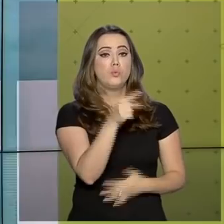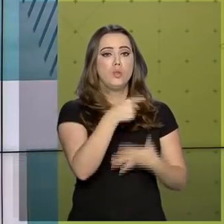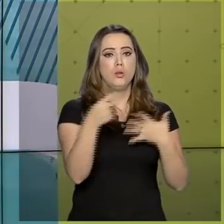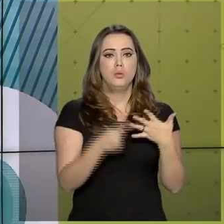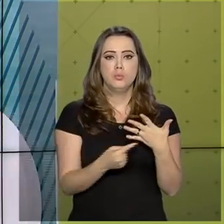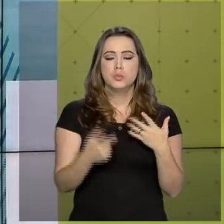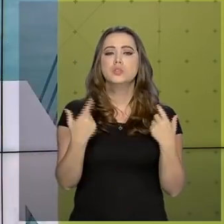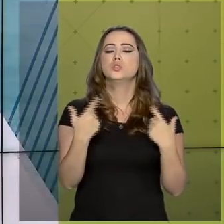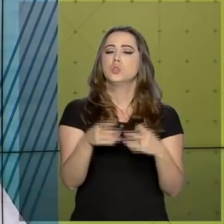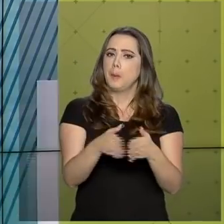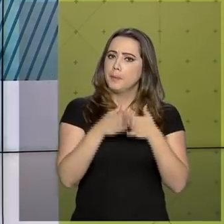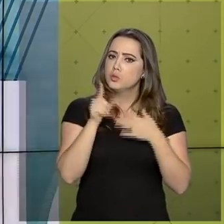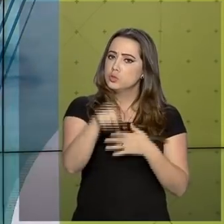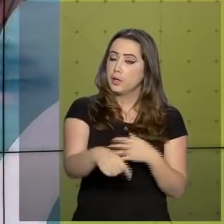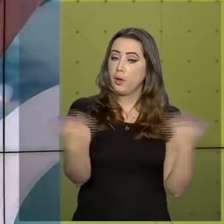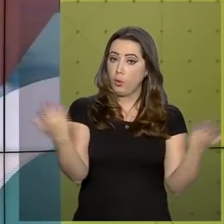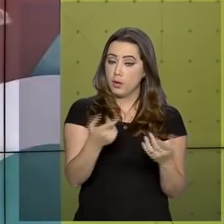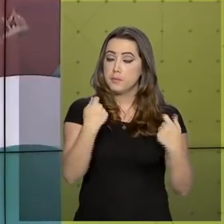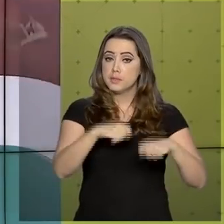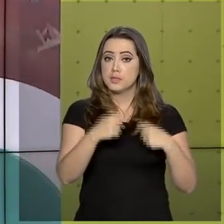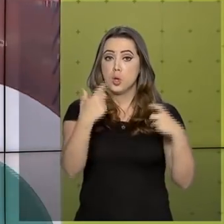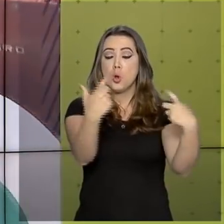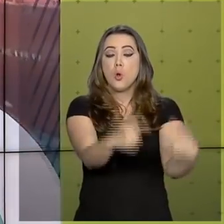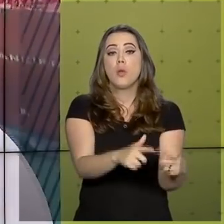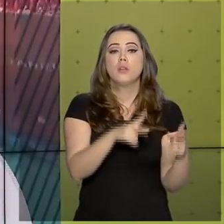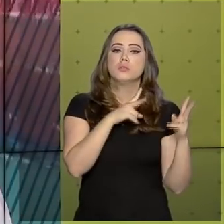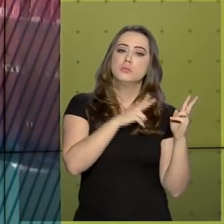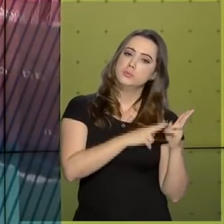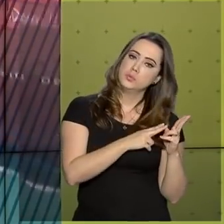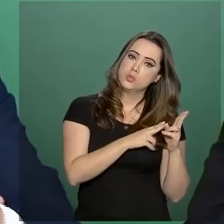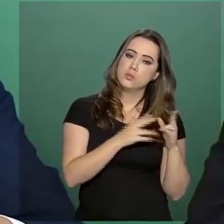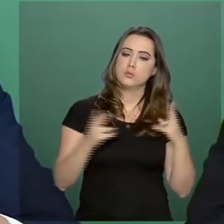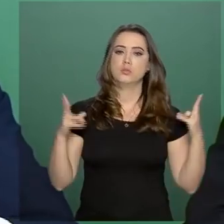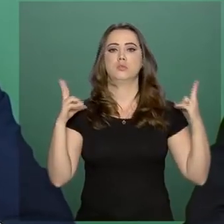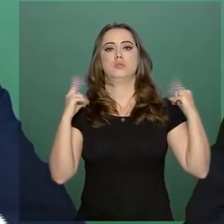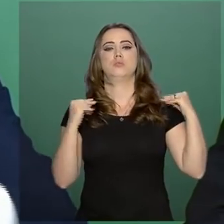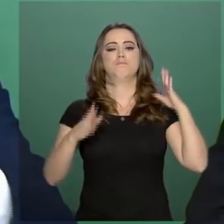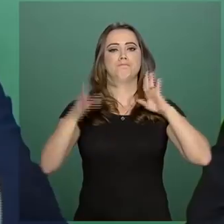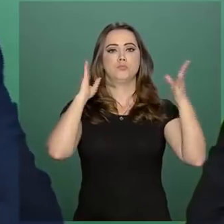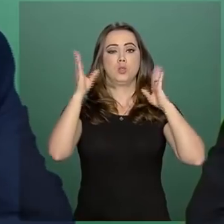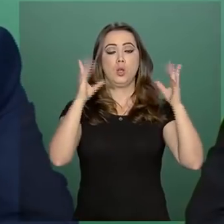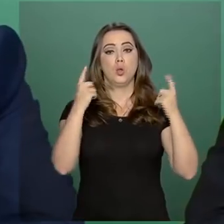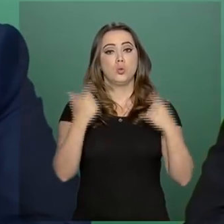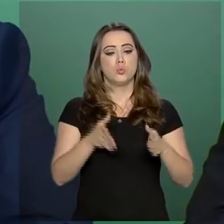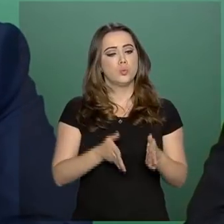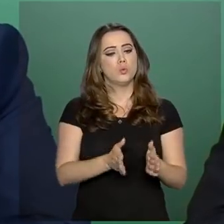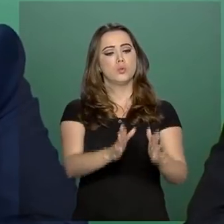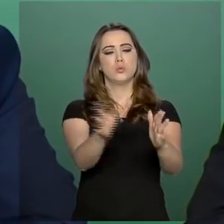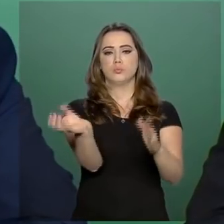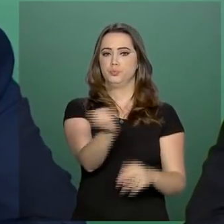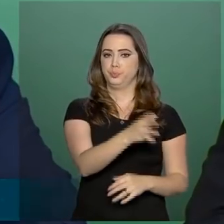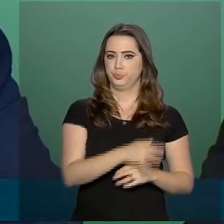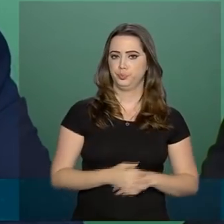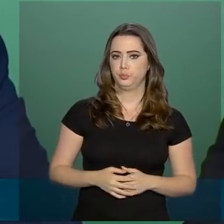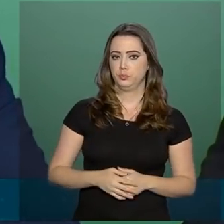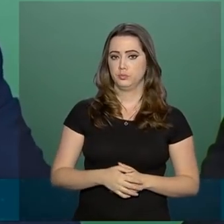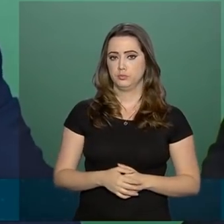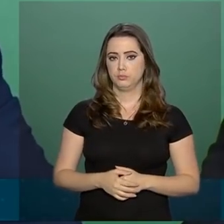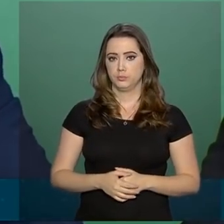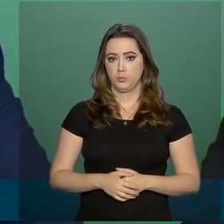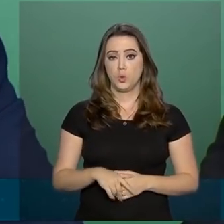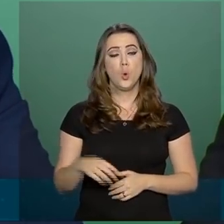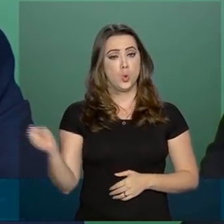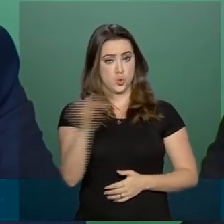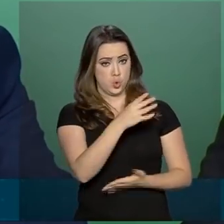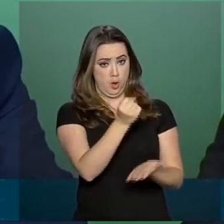pontos para parada e descanso nas rodovias concedidas. Nas novas modelagens de concessão que nós vamos